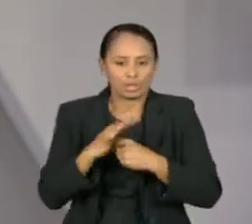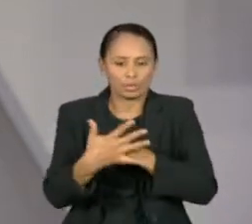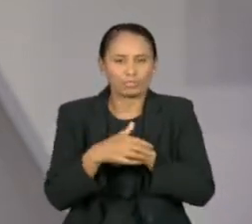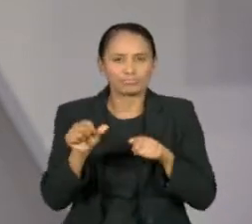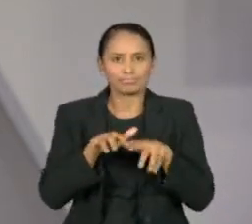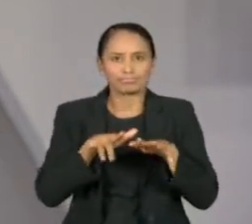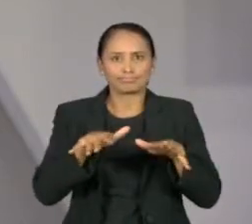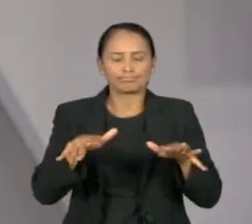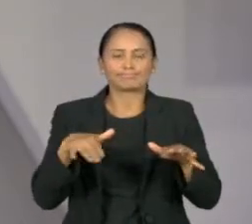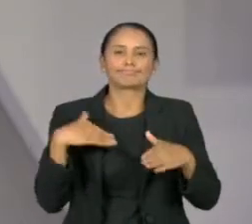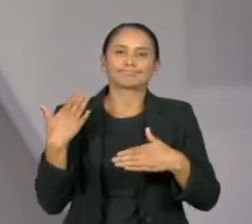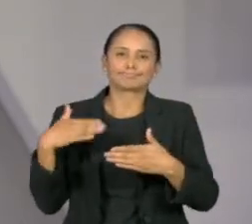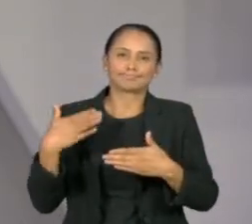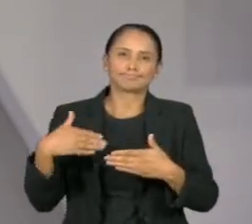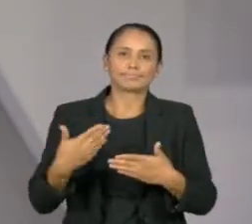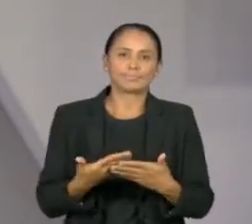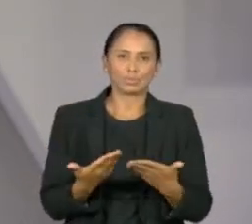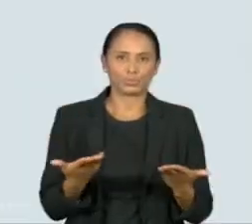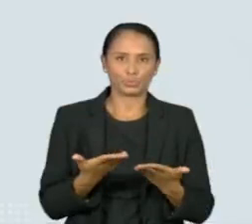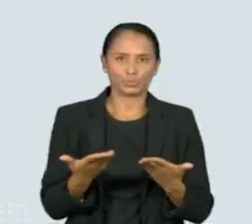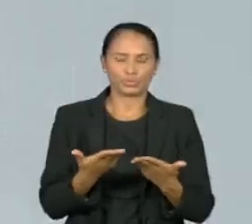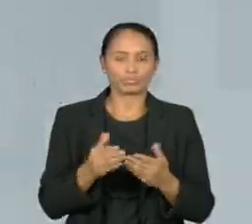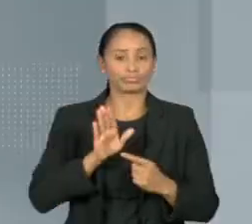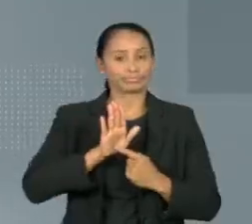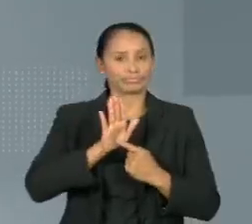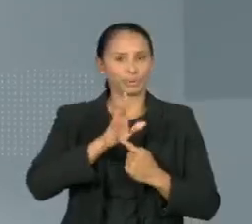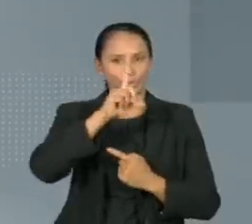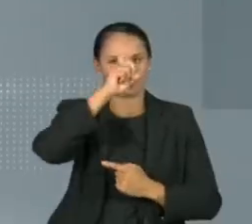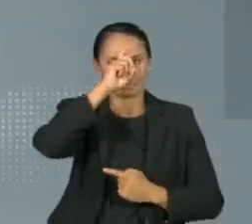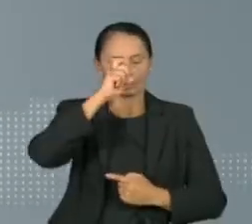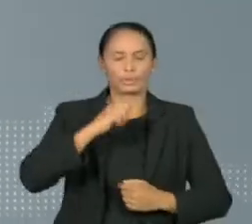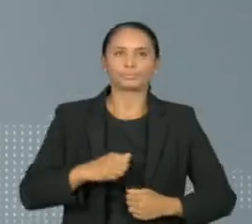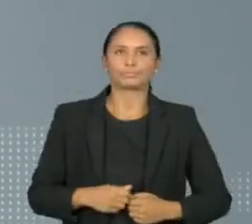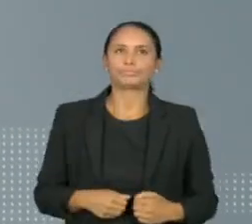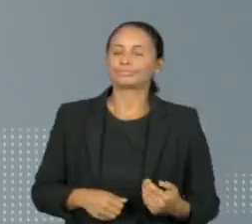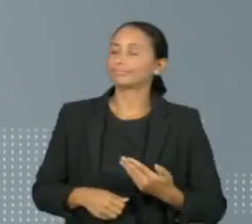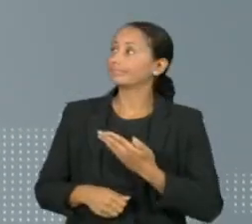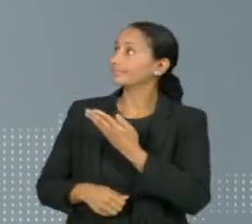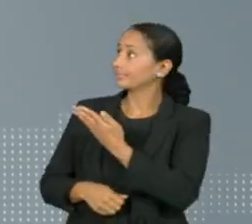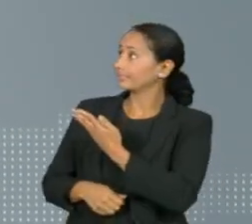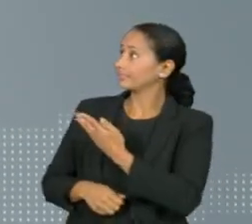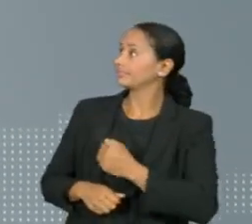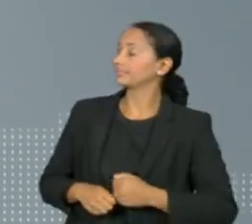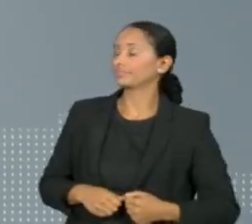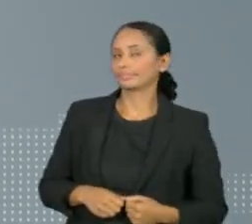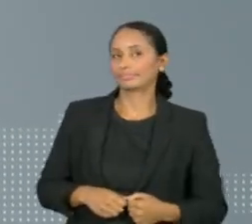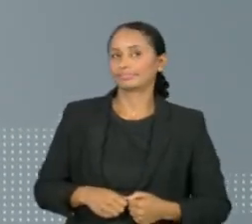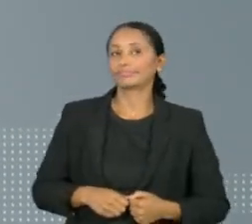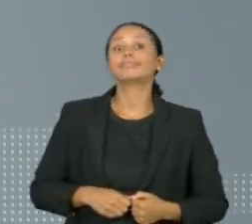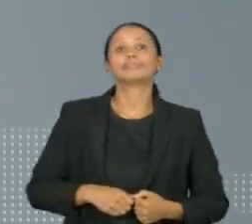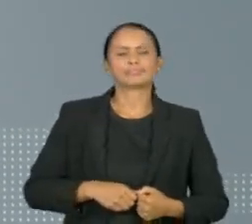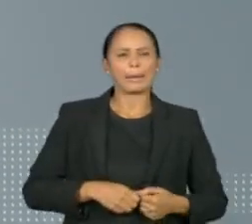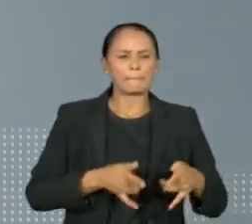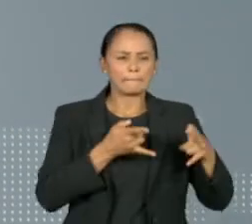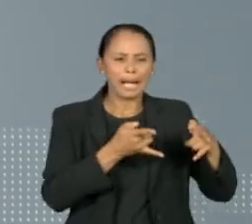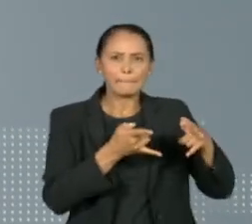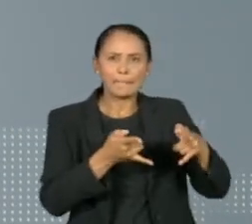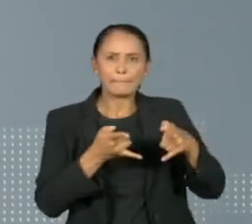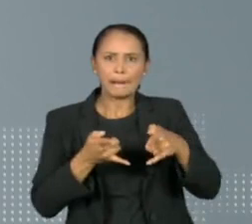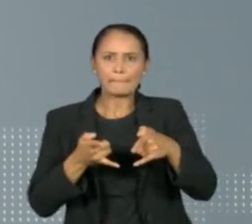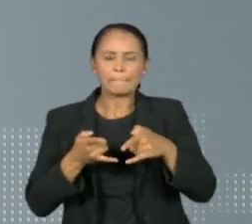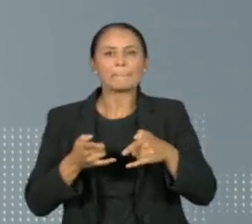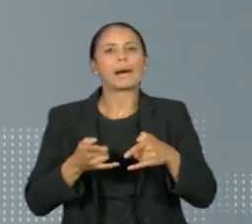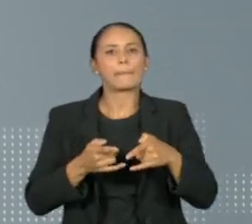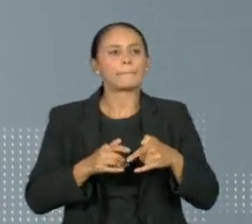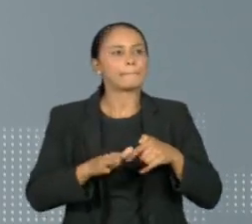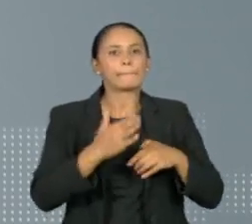reflexos está nos hospitais. É cada vez maior a pressão por leitos no país. Segundo a Fundação